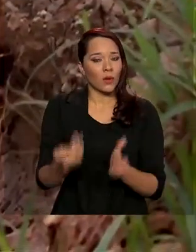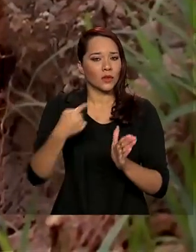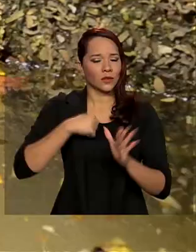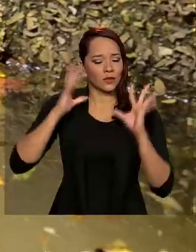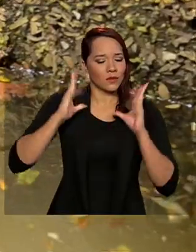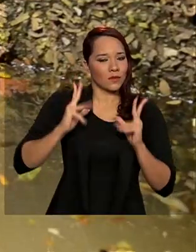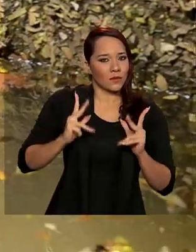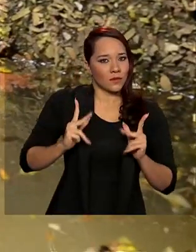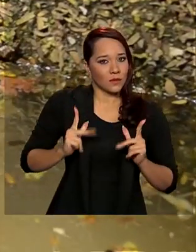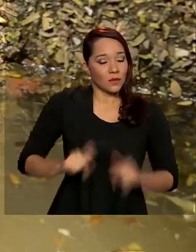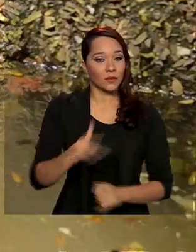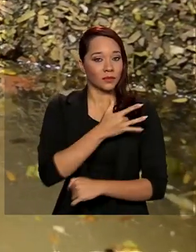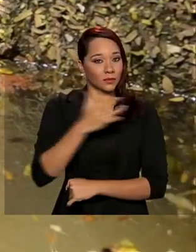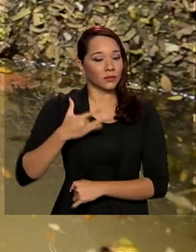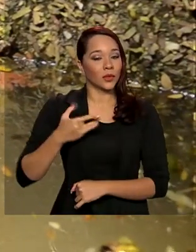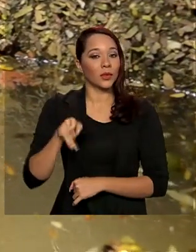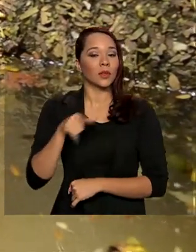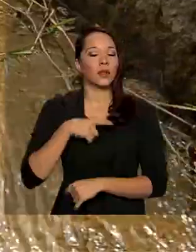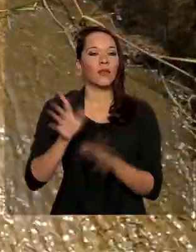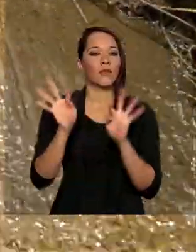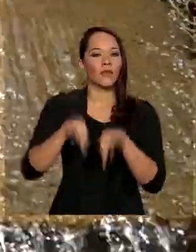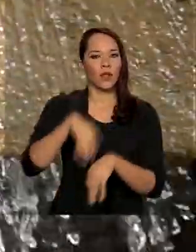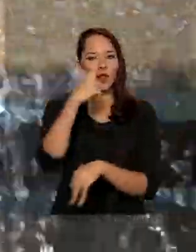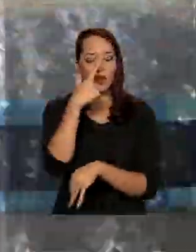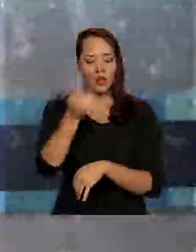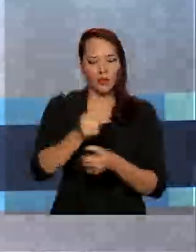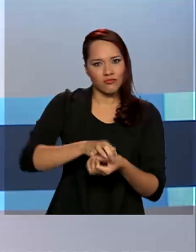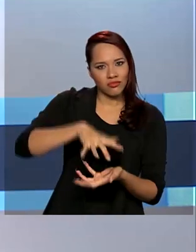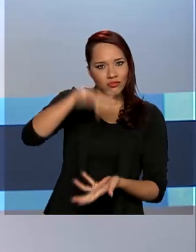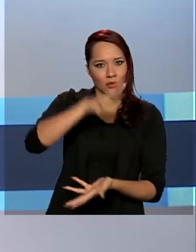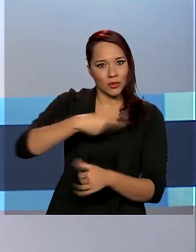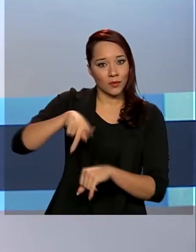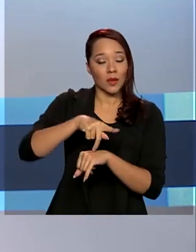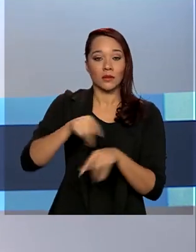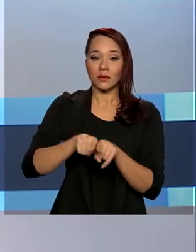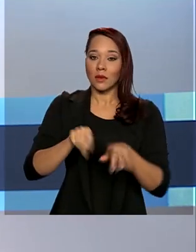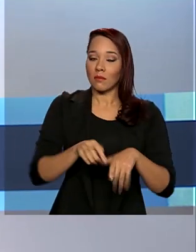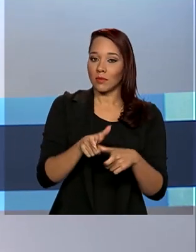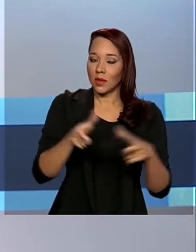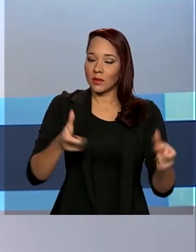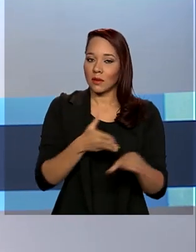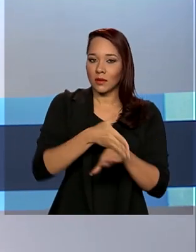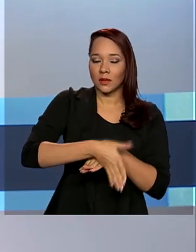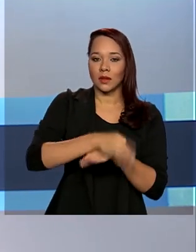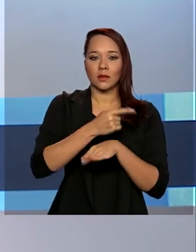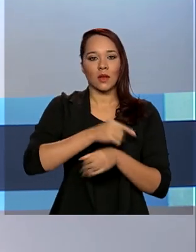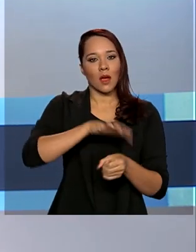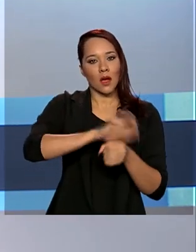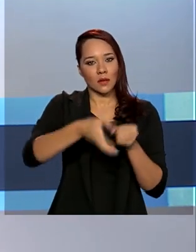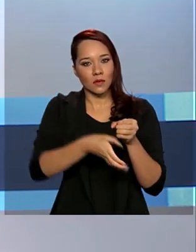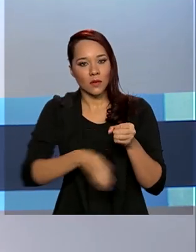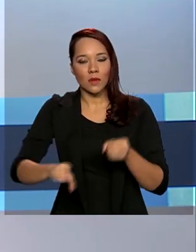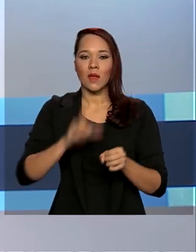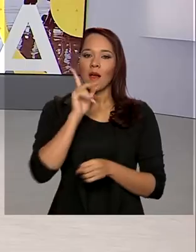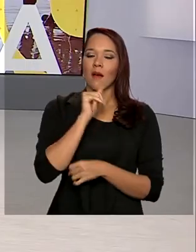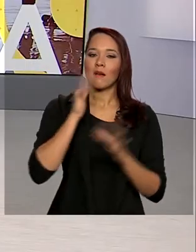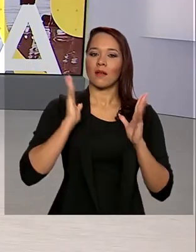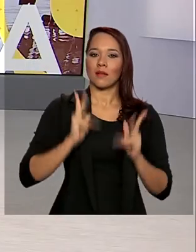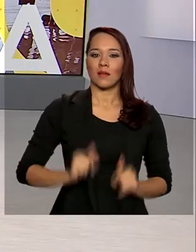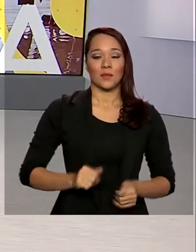do saneamento básico, que prevê fim dos lixões no país e ampliação do acesso ao esgoto e água tratada.